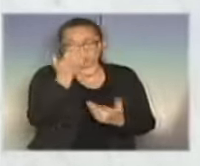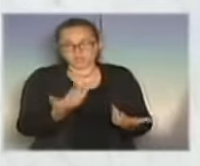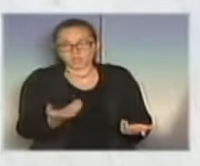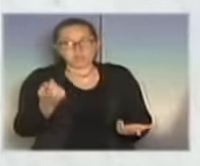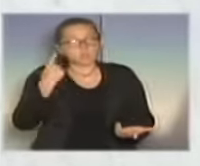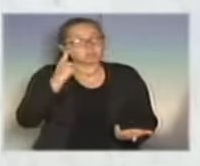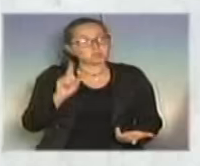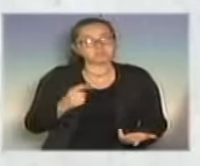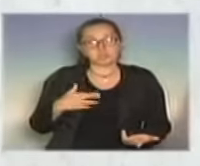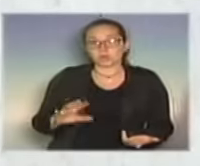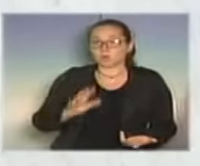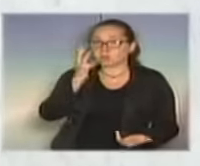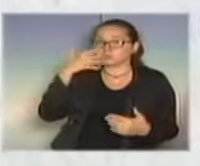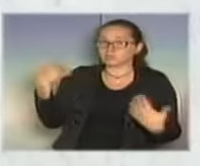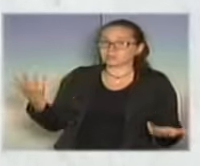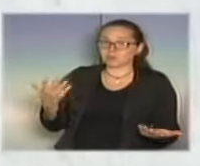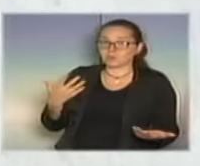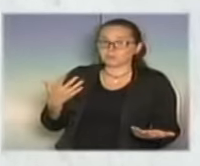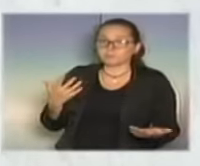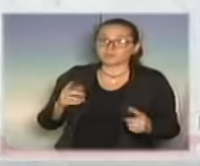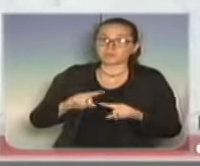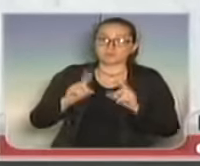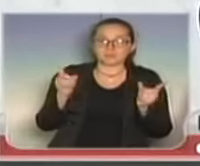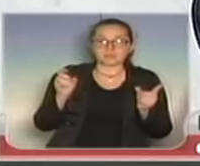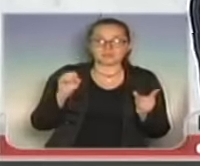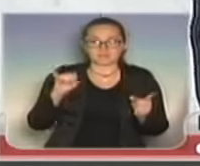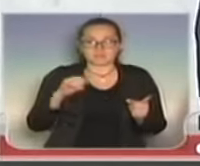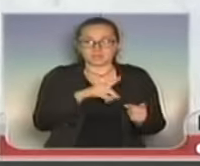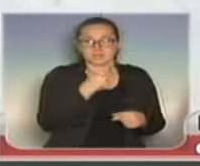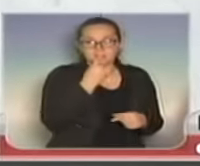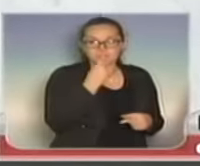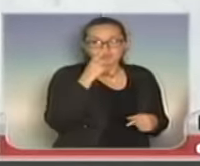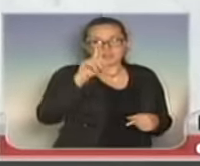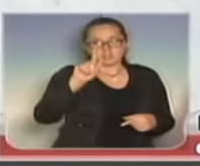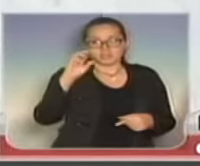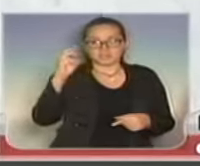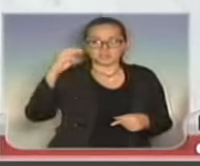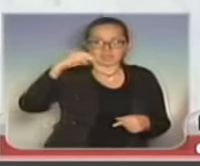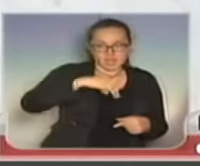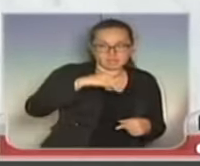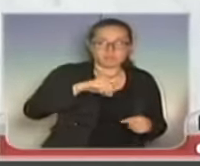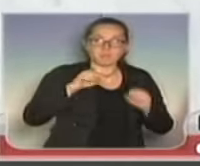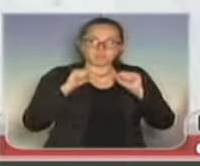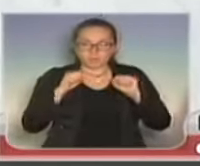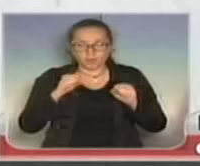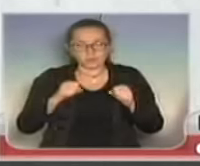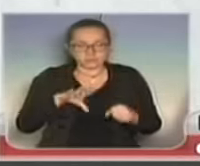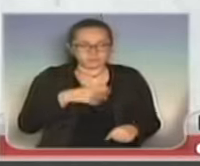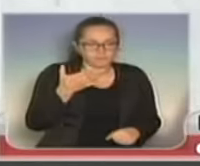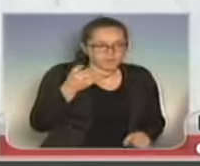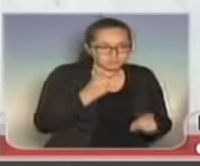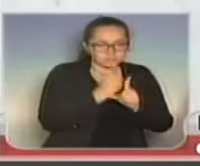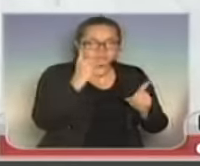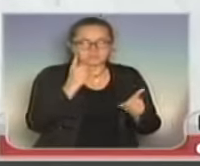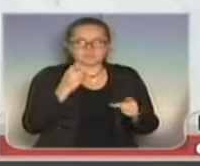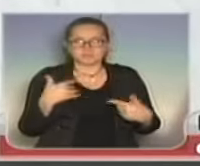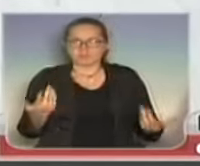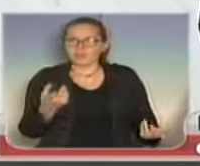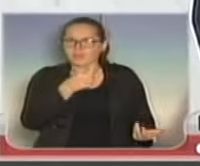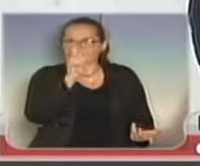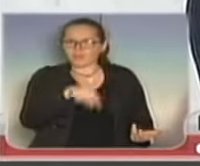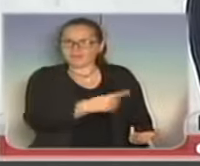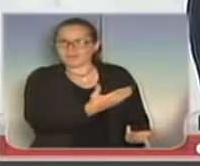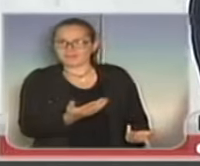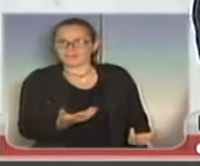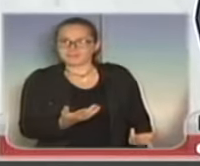sei o que aconteceu para ver esse disparo, mas enfim, se ele está dizendo que a GCM só pode agir em situação de flagrante, era uma situação de flagrante.